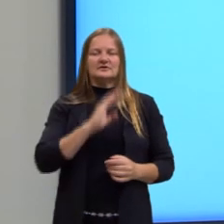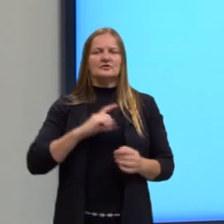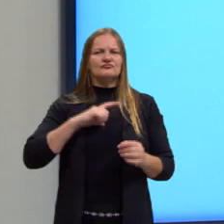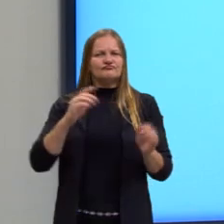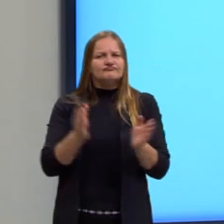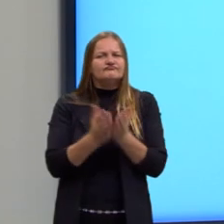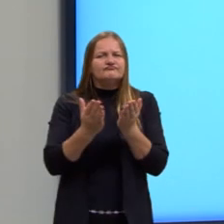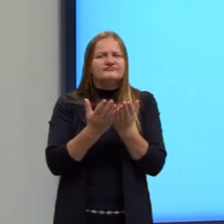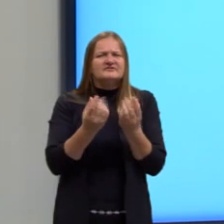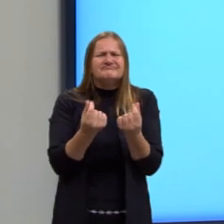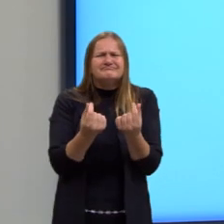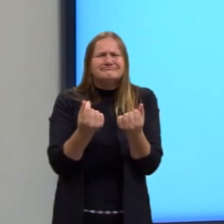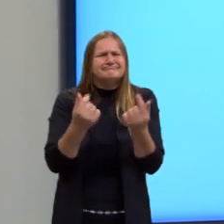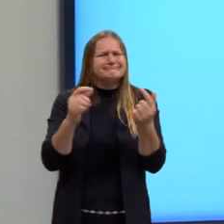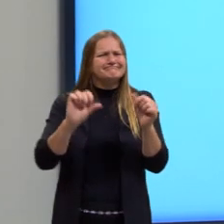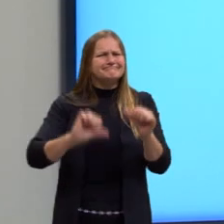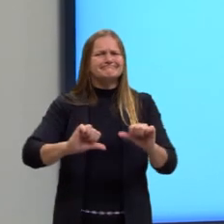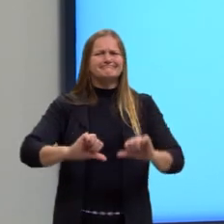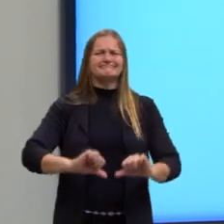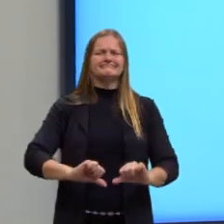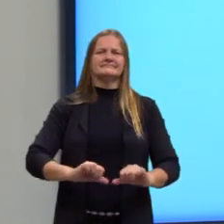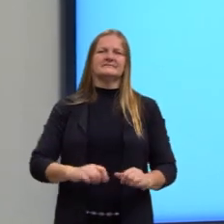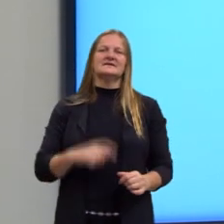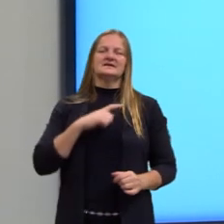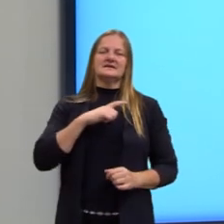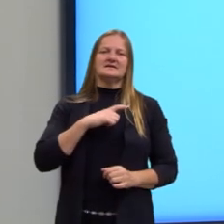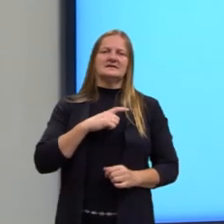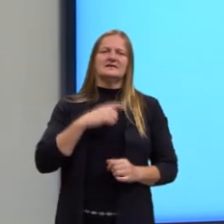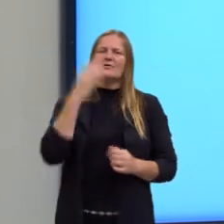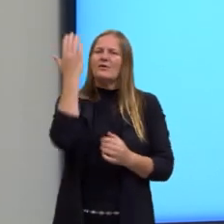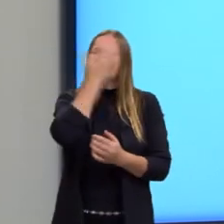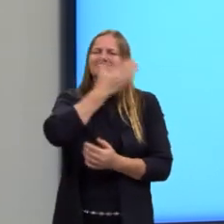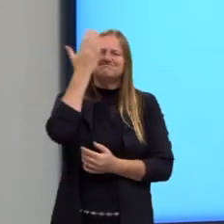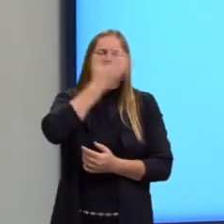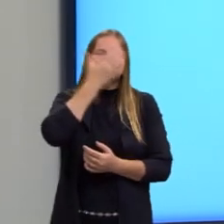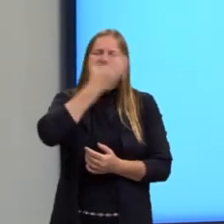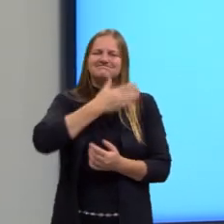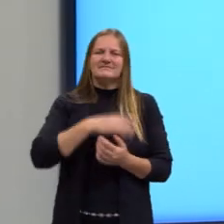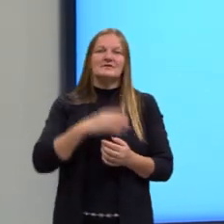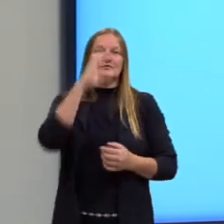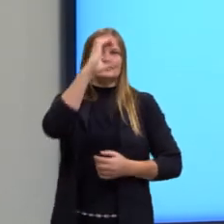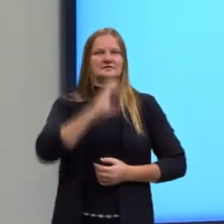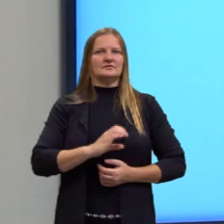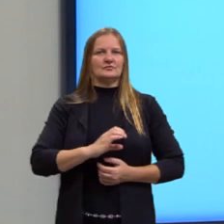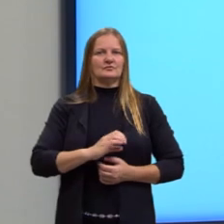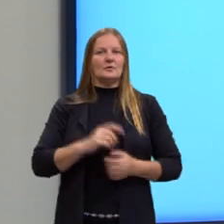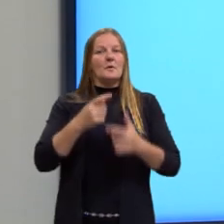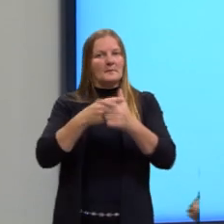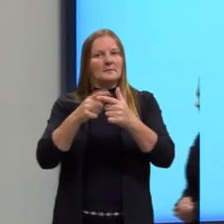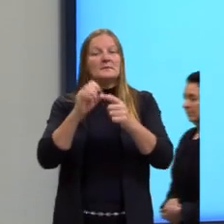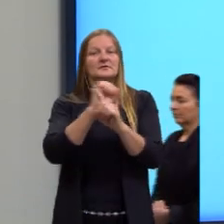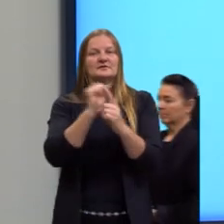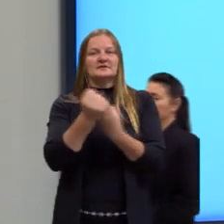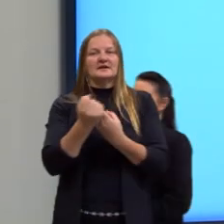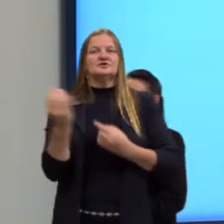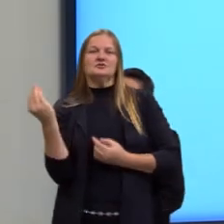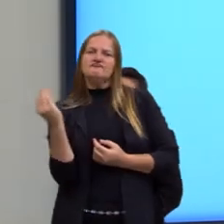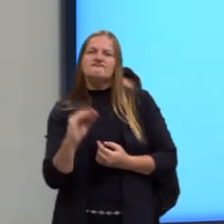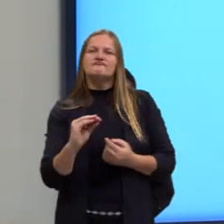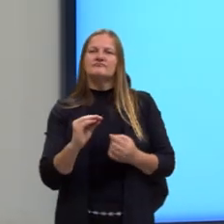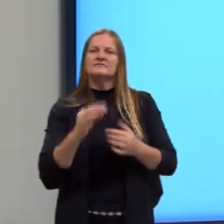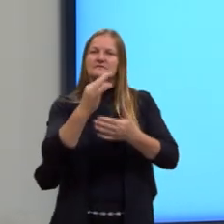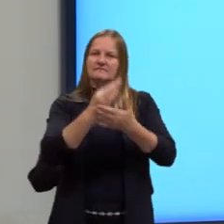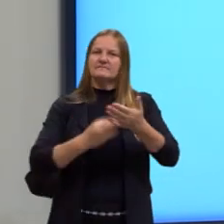quais, vulneráveis socioeconomicamente, são invisibilizados enquanto cidadãos. A crítica de